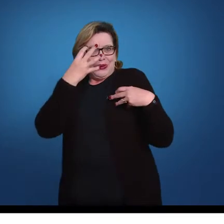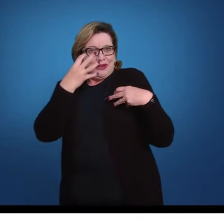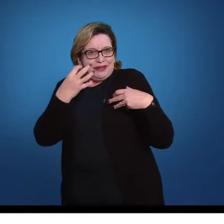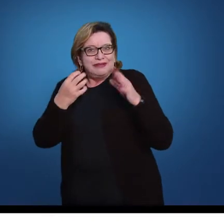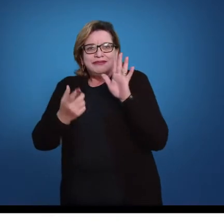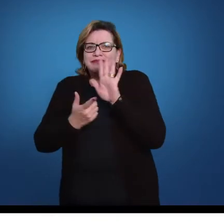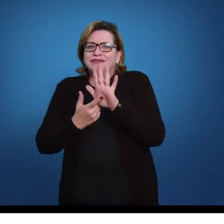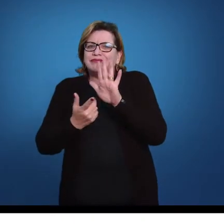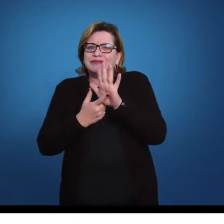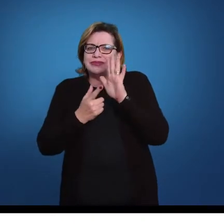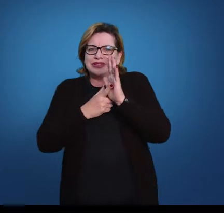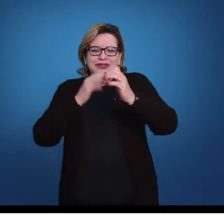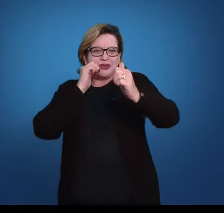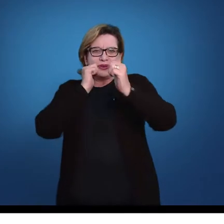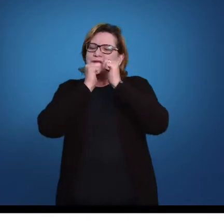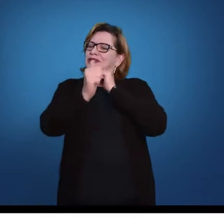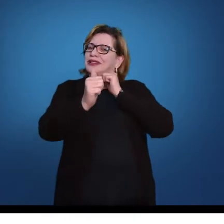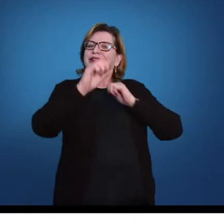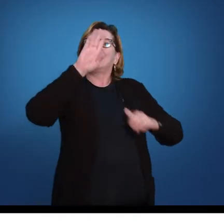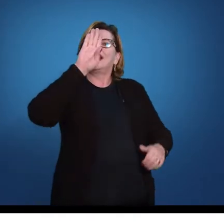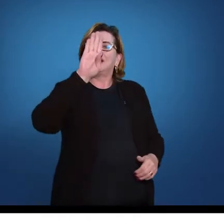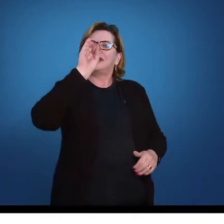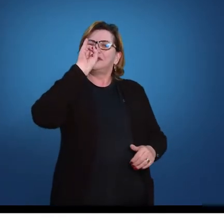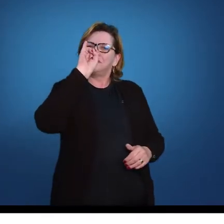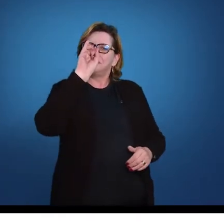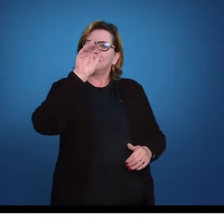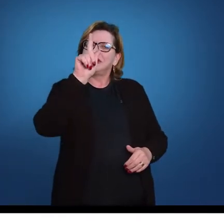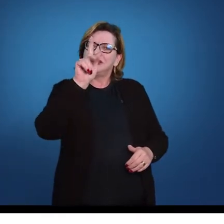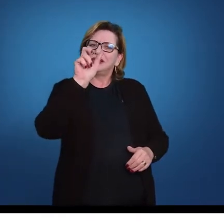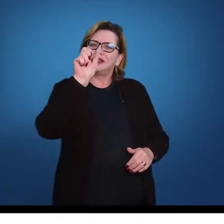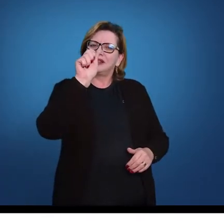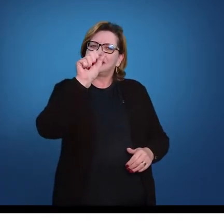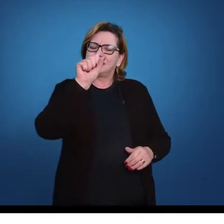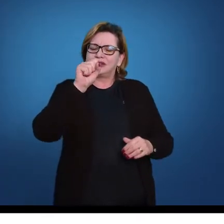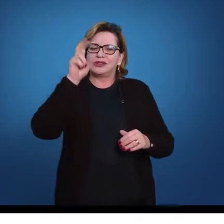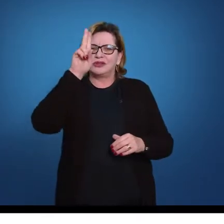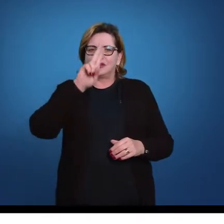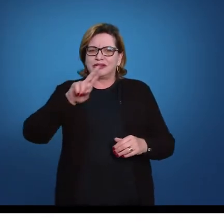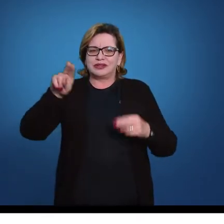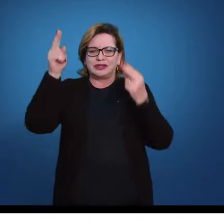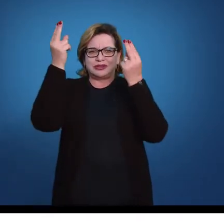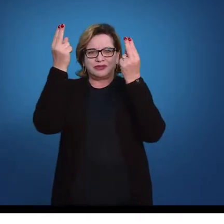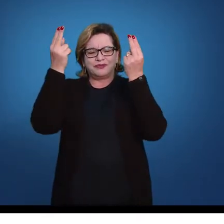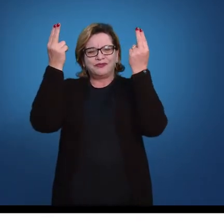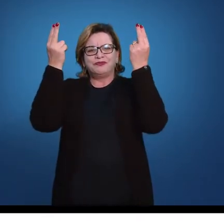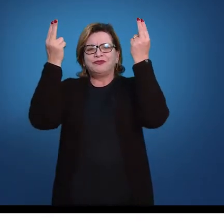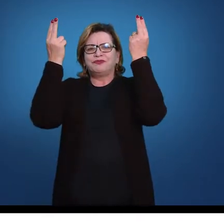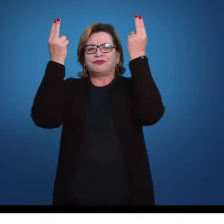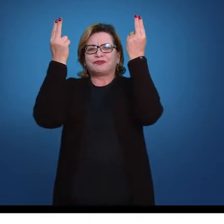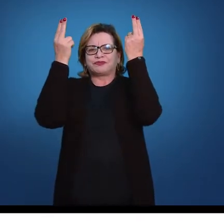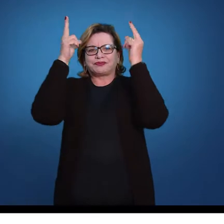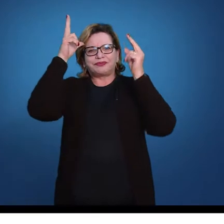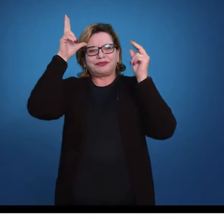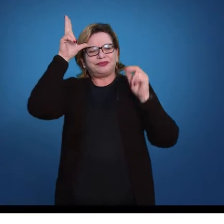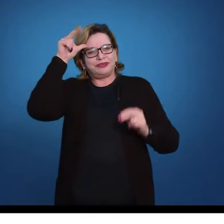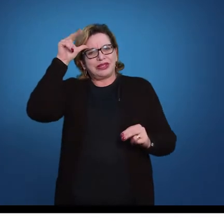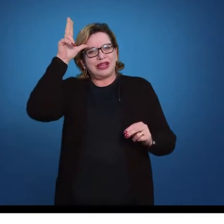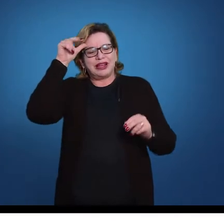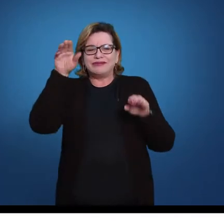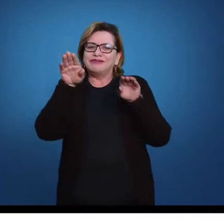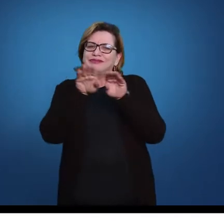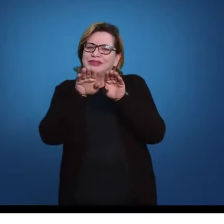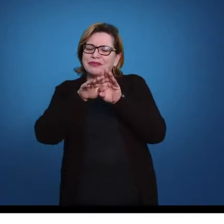mostrava as corridas de bigas, as antigas corridas de bigas com cavalos e também mostrava gladiadores,